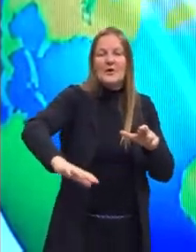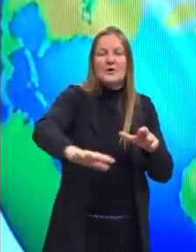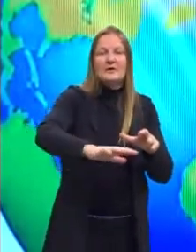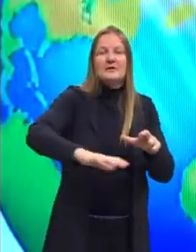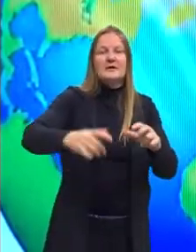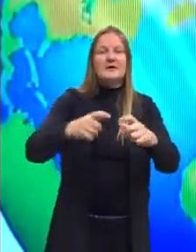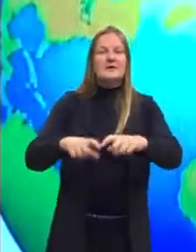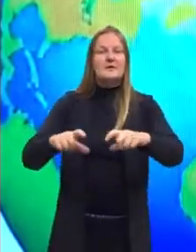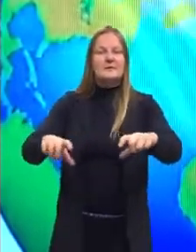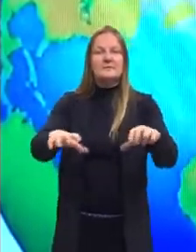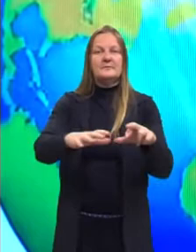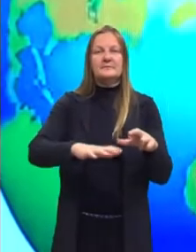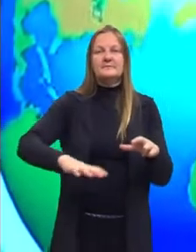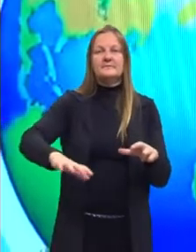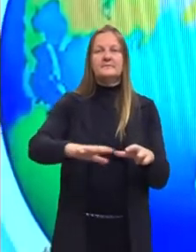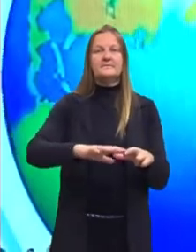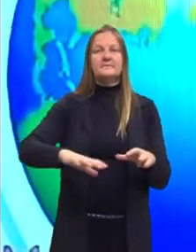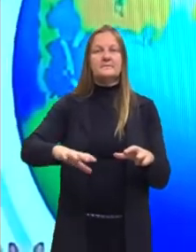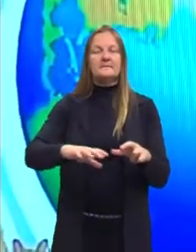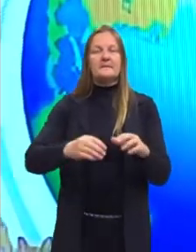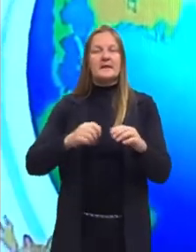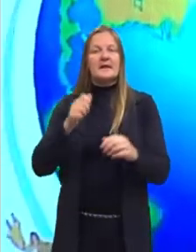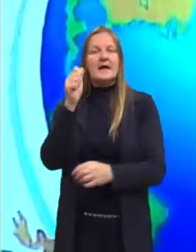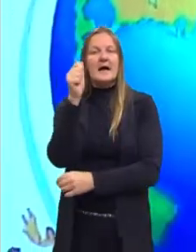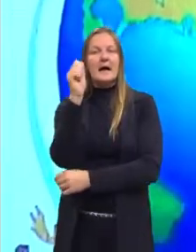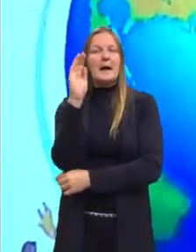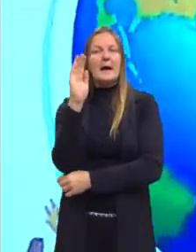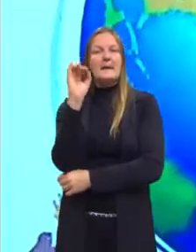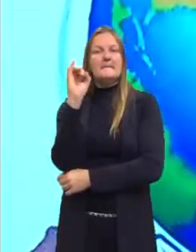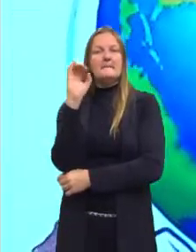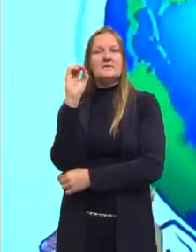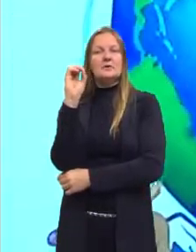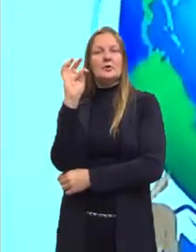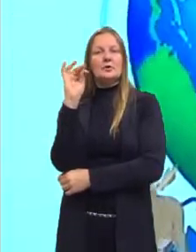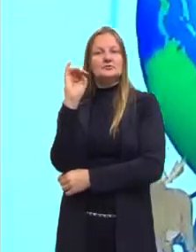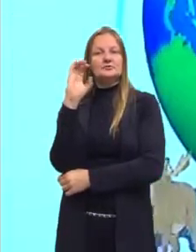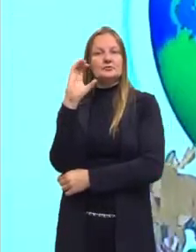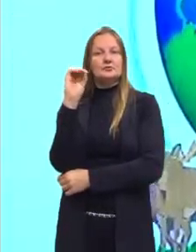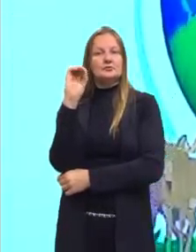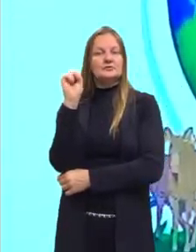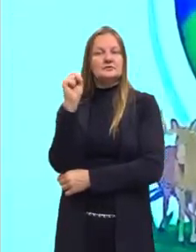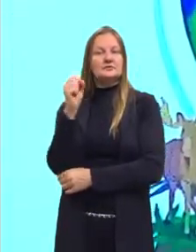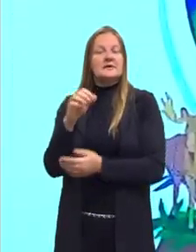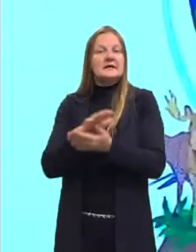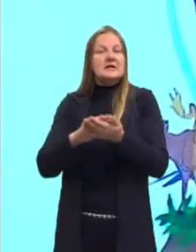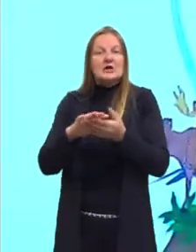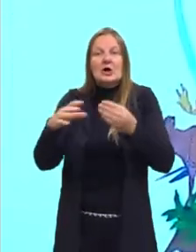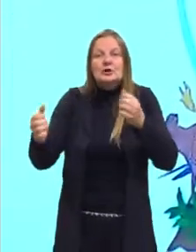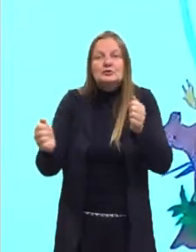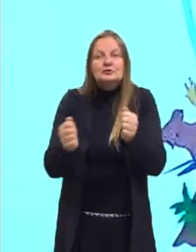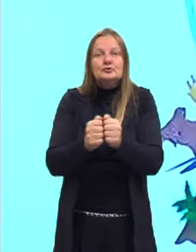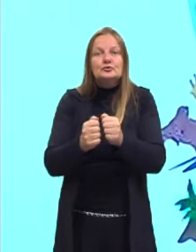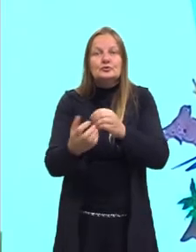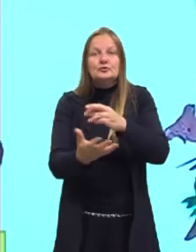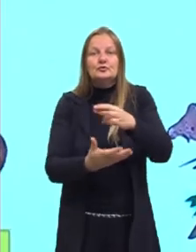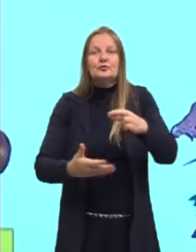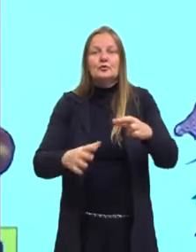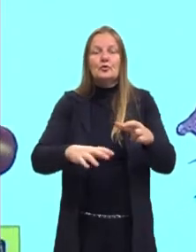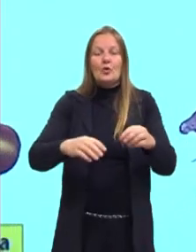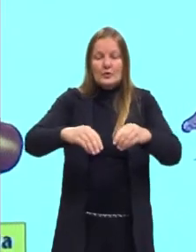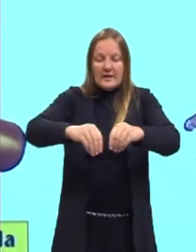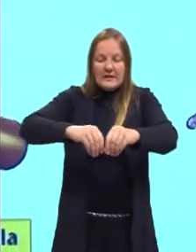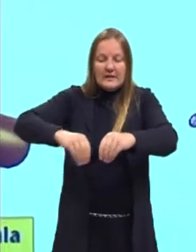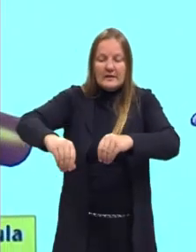são os fatores abióticos, né? Os fatores não vivos do ambiente, como o tipo de